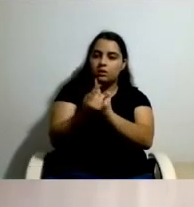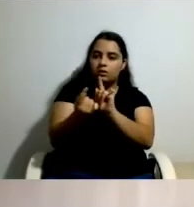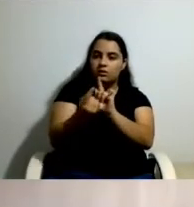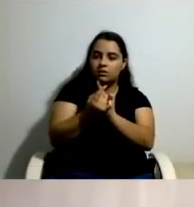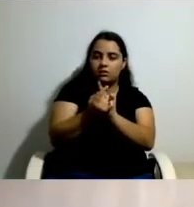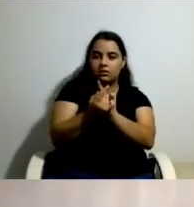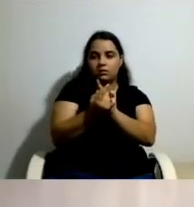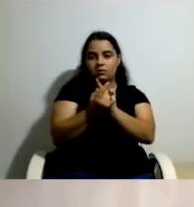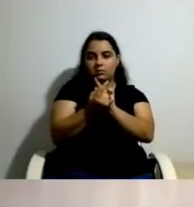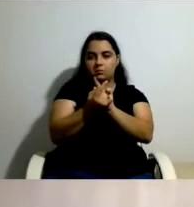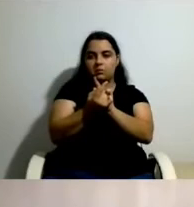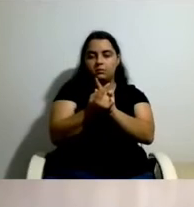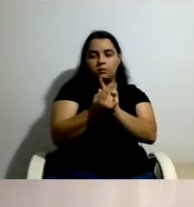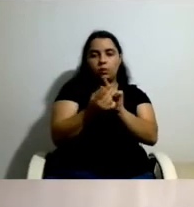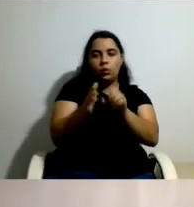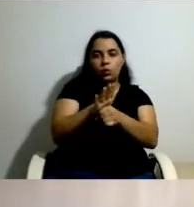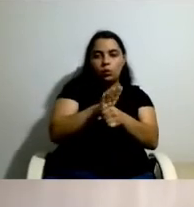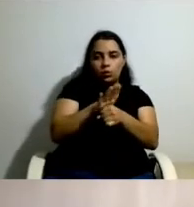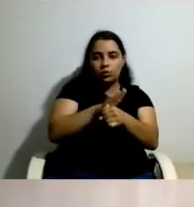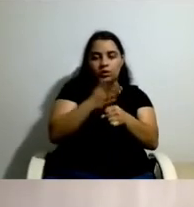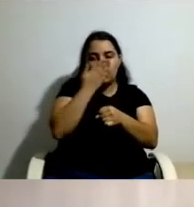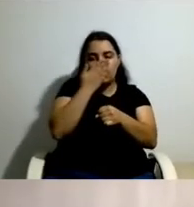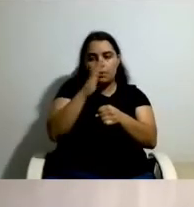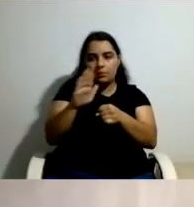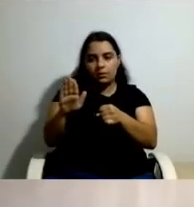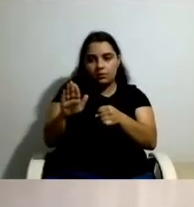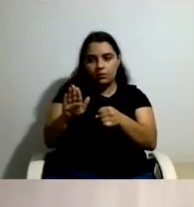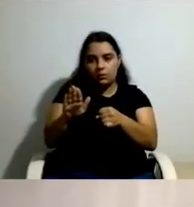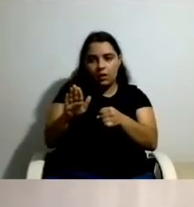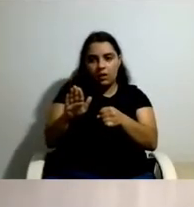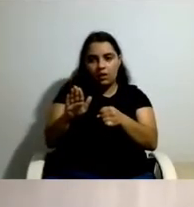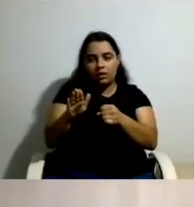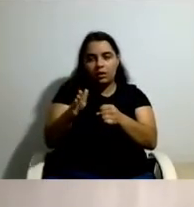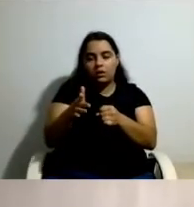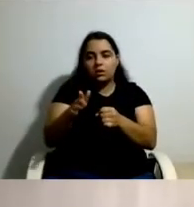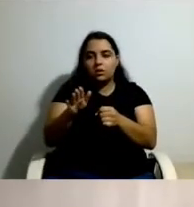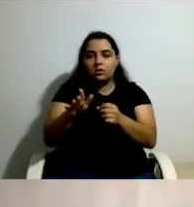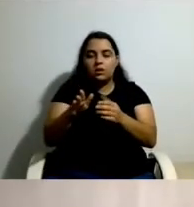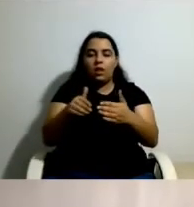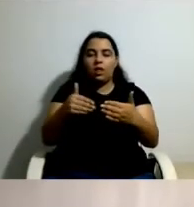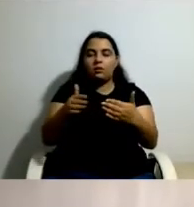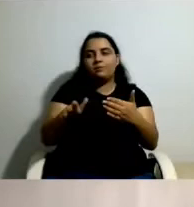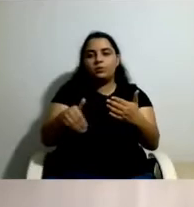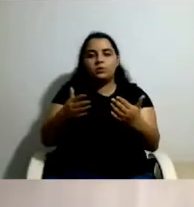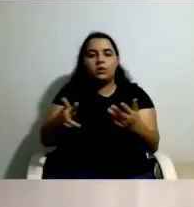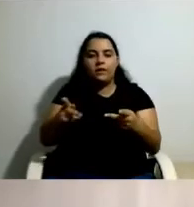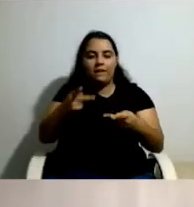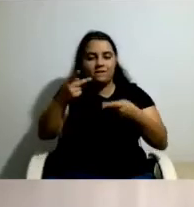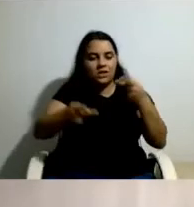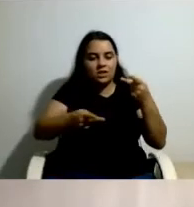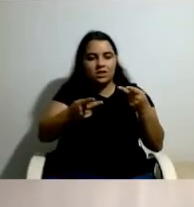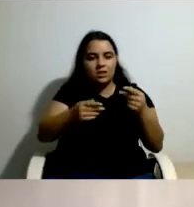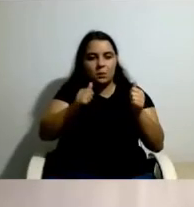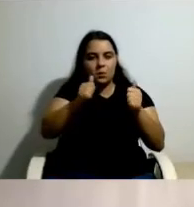habitual de residência limitou as possibilidades de avaliação da viabilidade do sistema de vida